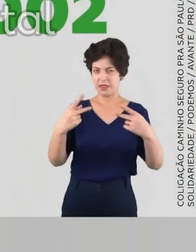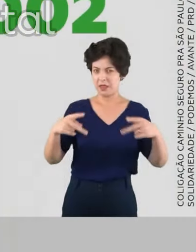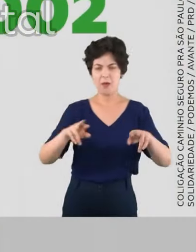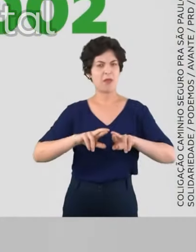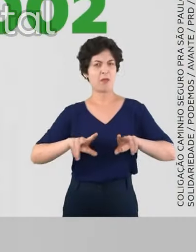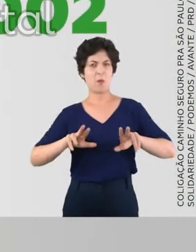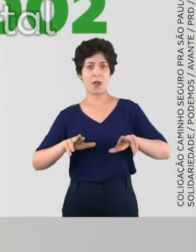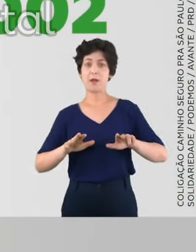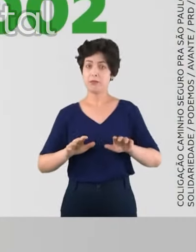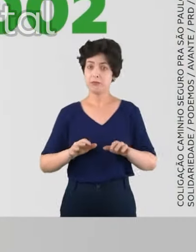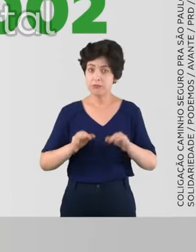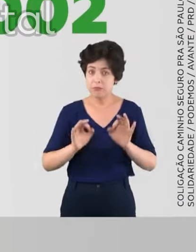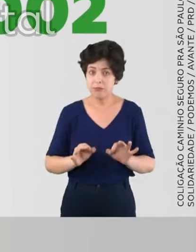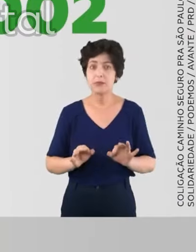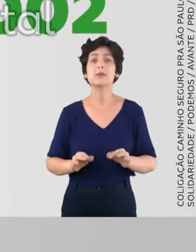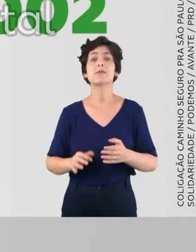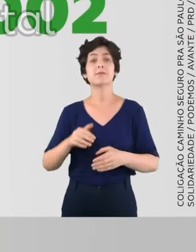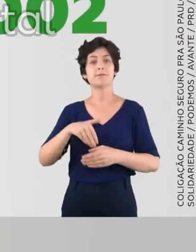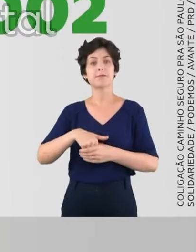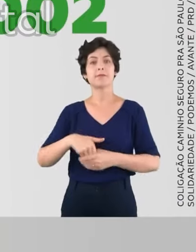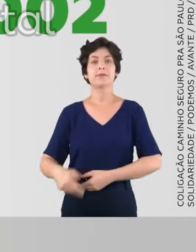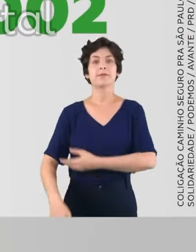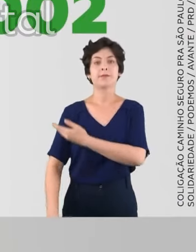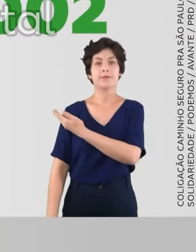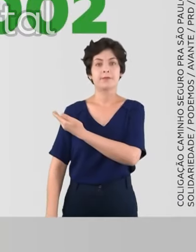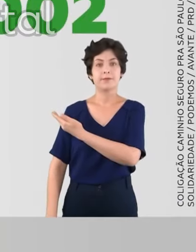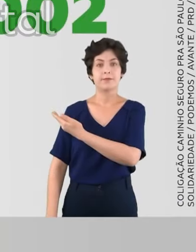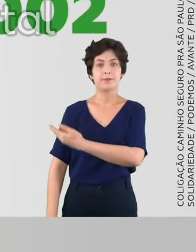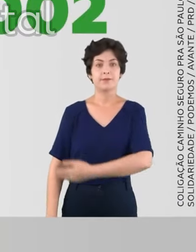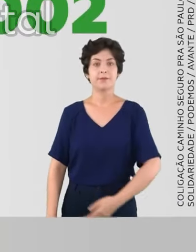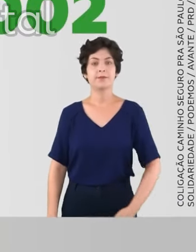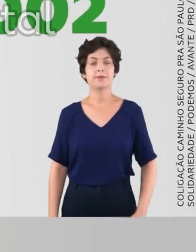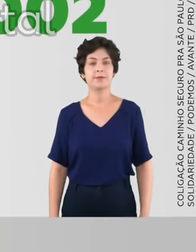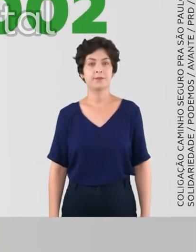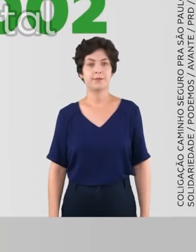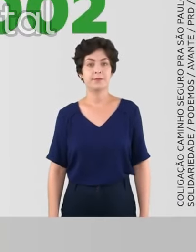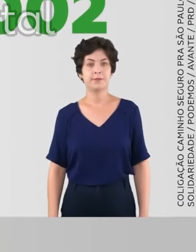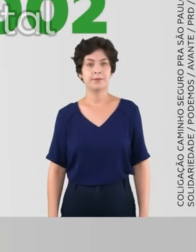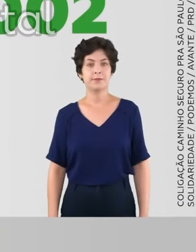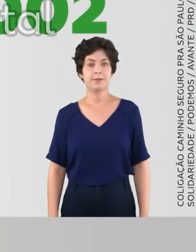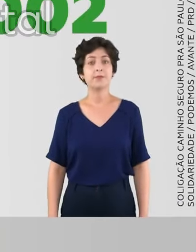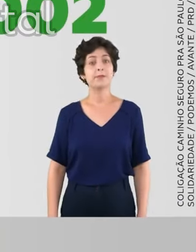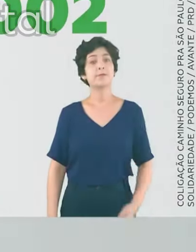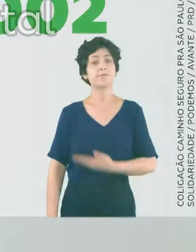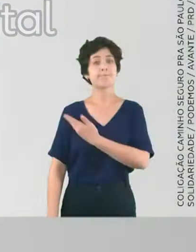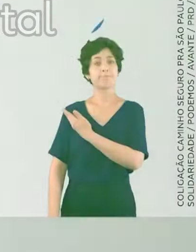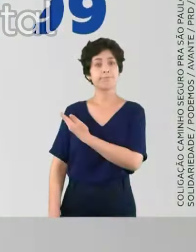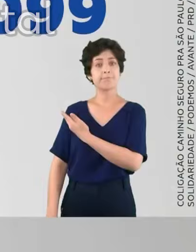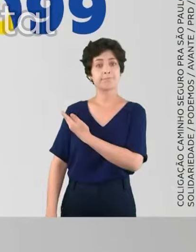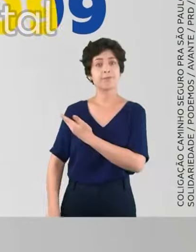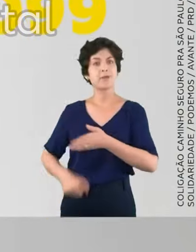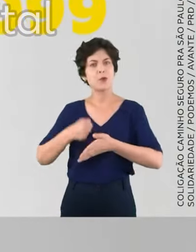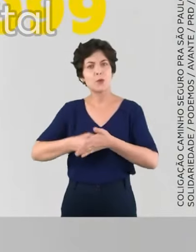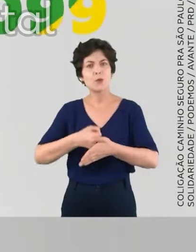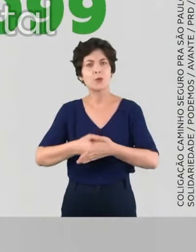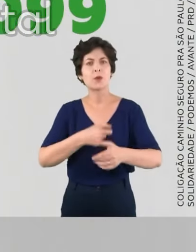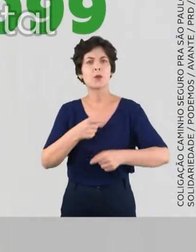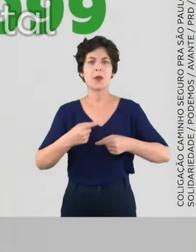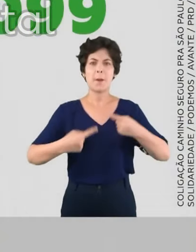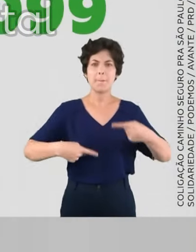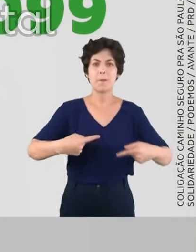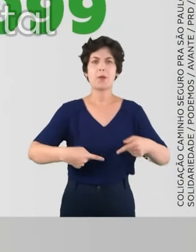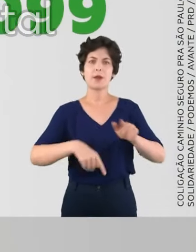que nunca é problema seu, mas é. Vote Aloysio Silva 7002. Sou a Michele